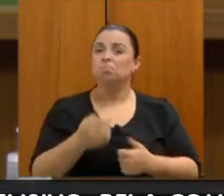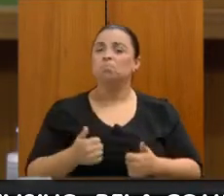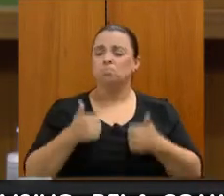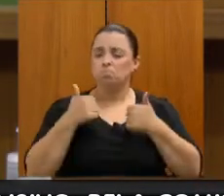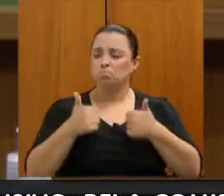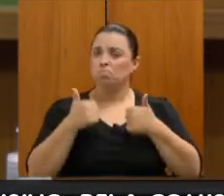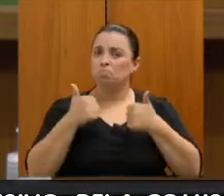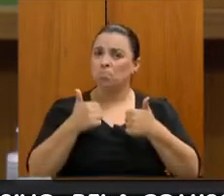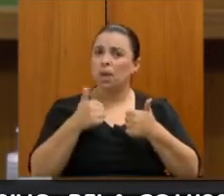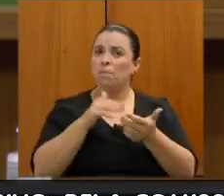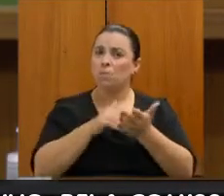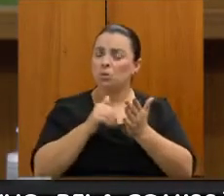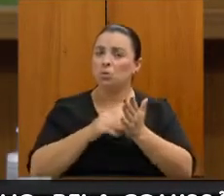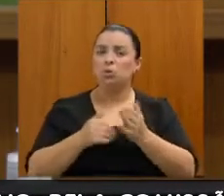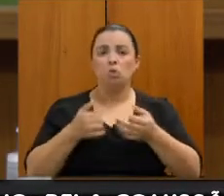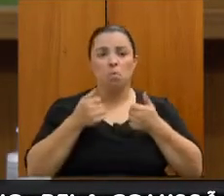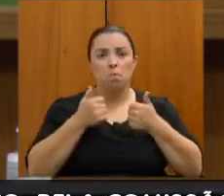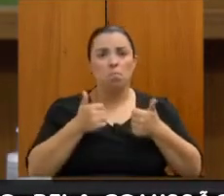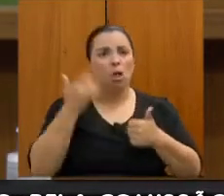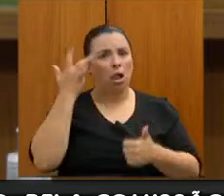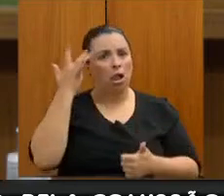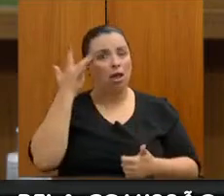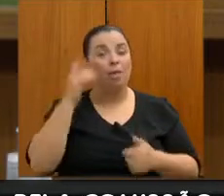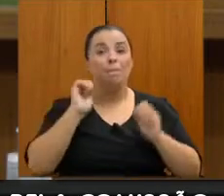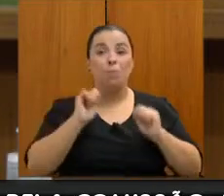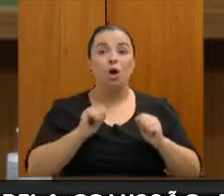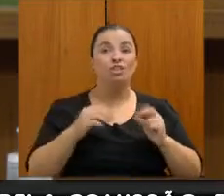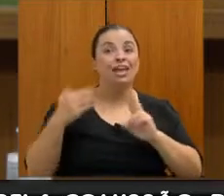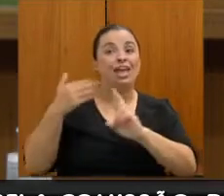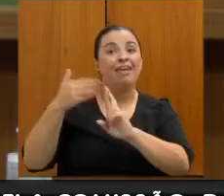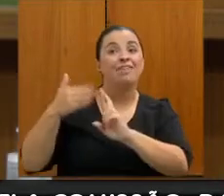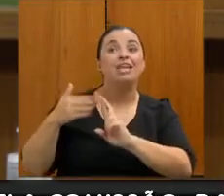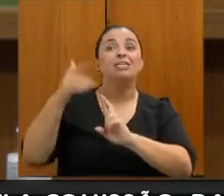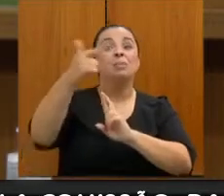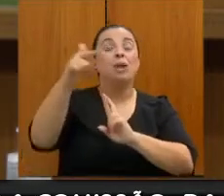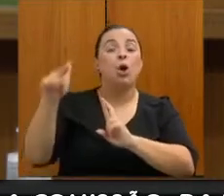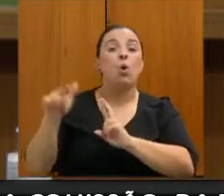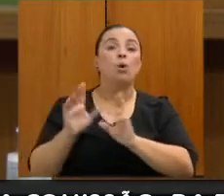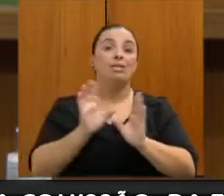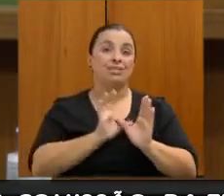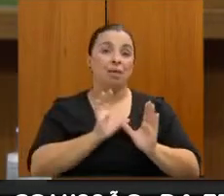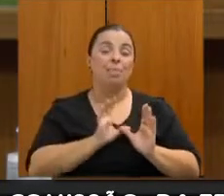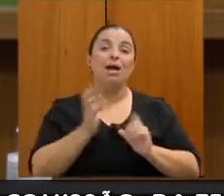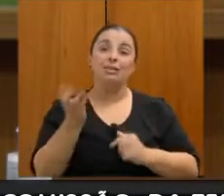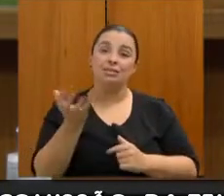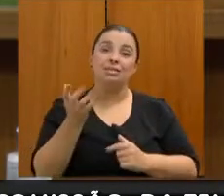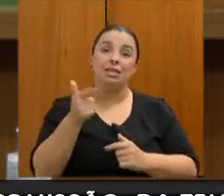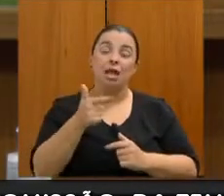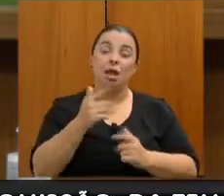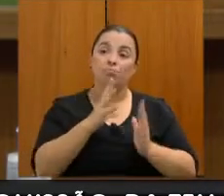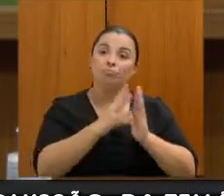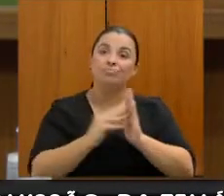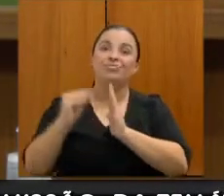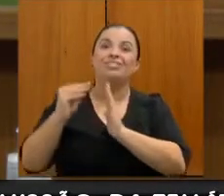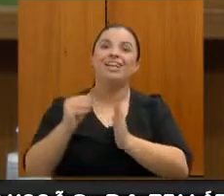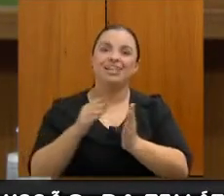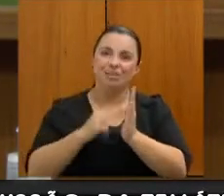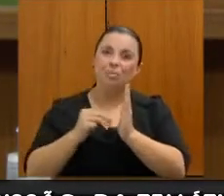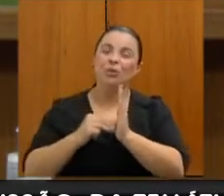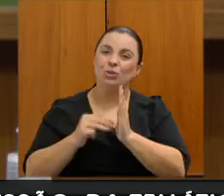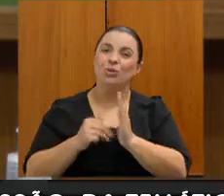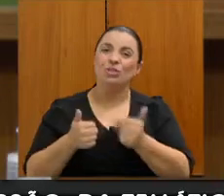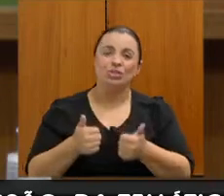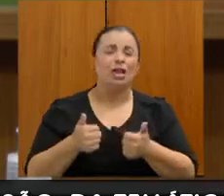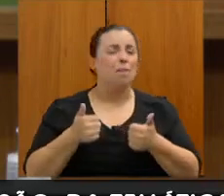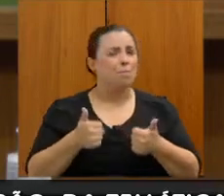positivos e podem ser referência para as demais APAIs buscar essa metodologia e